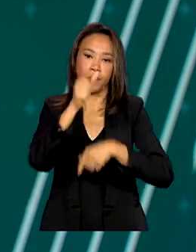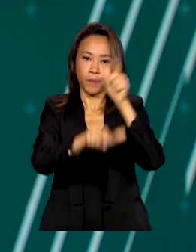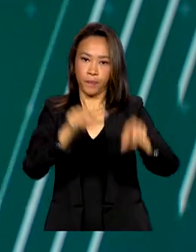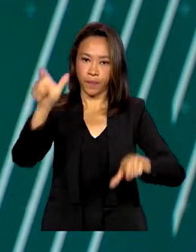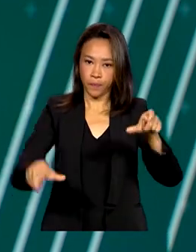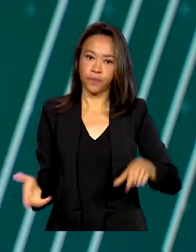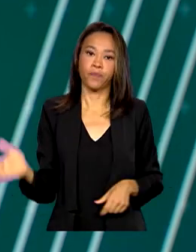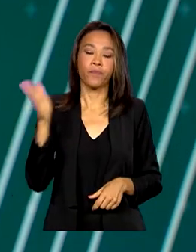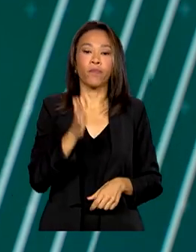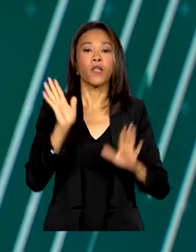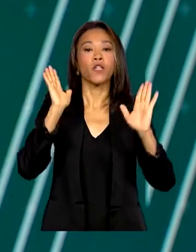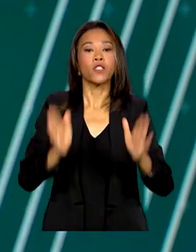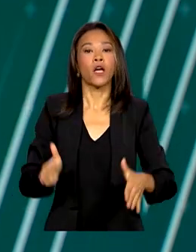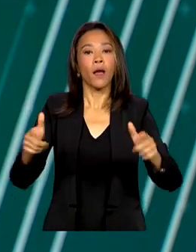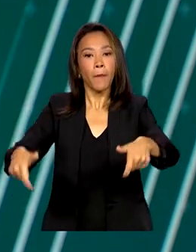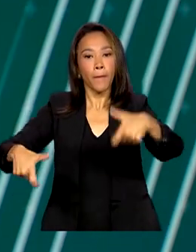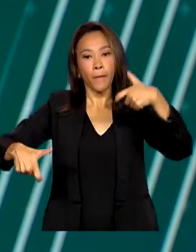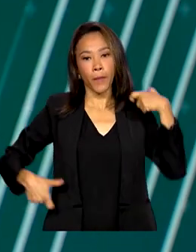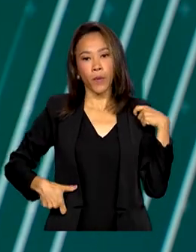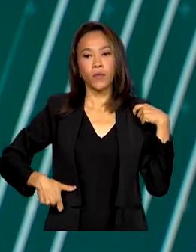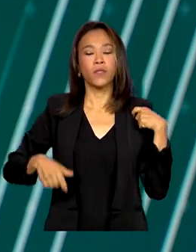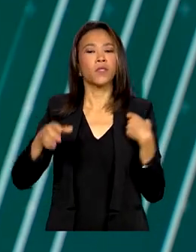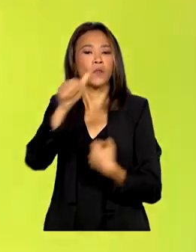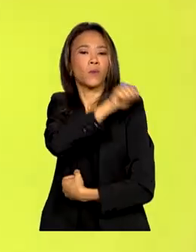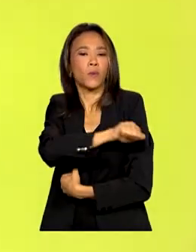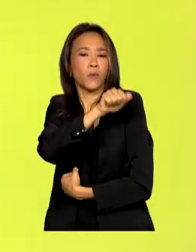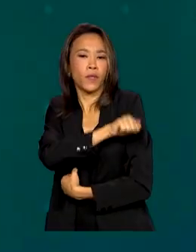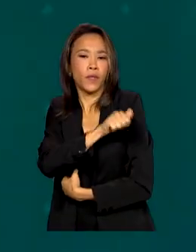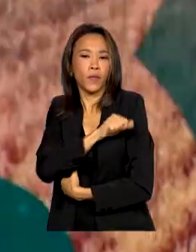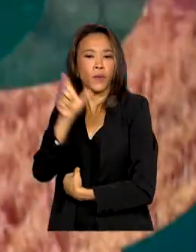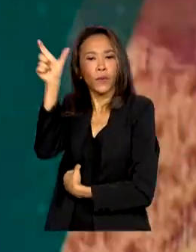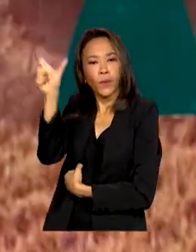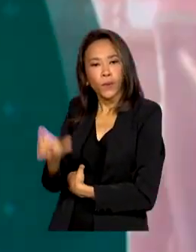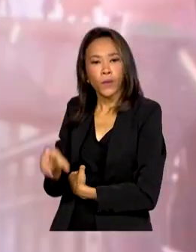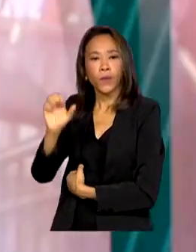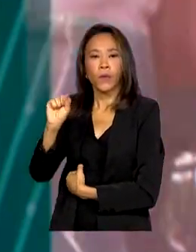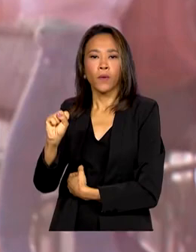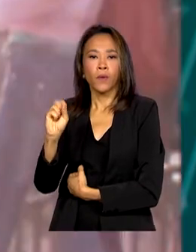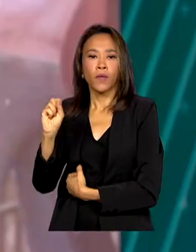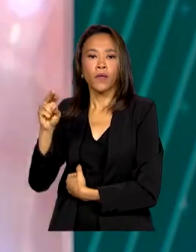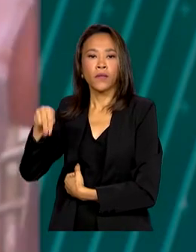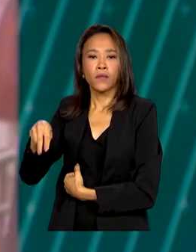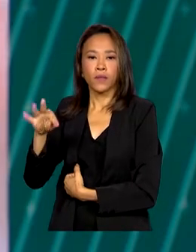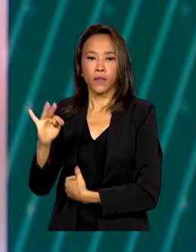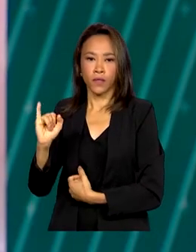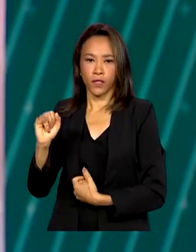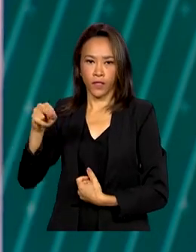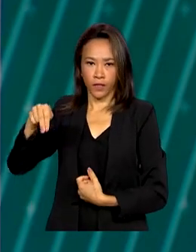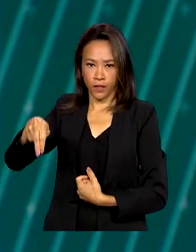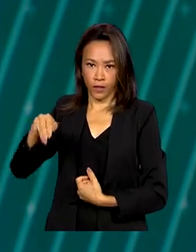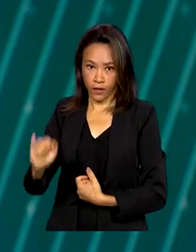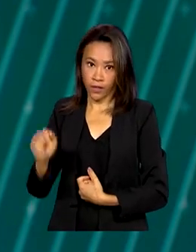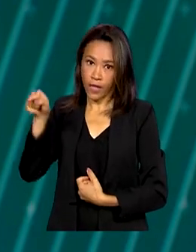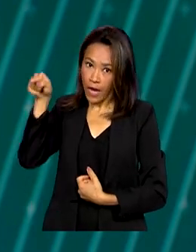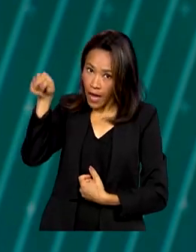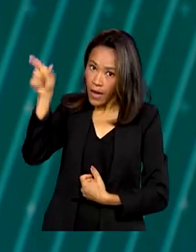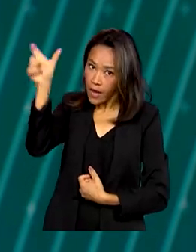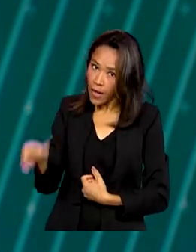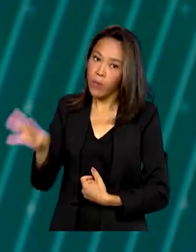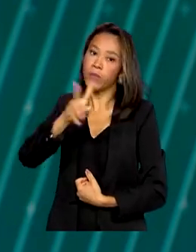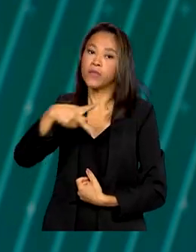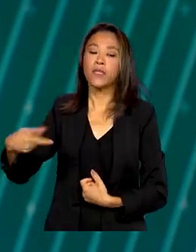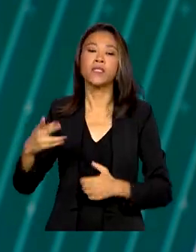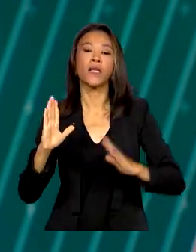Tomou posse no Rio de Janeiro, Alexandre Santini, no cargo de novo presidente da Casa de Rui Barbosa. A fundação é